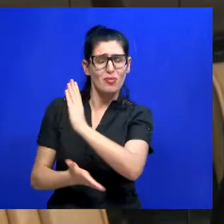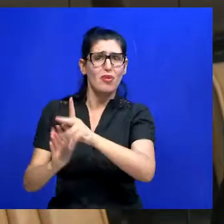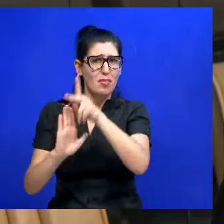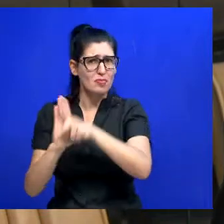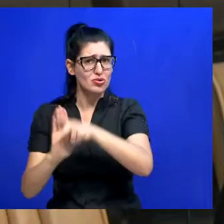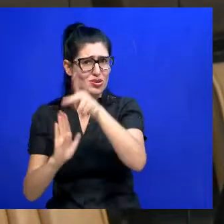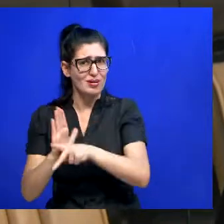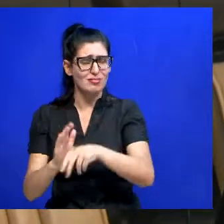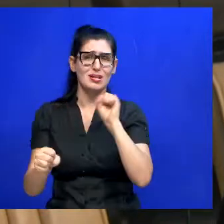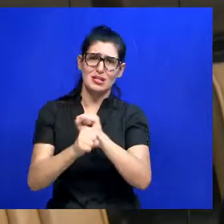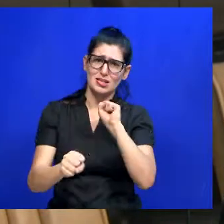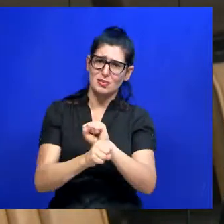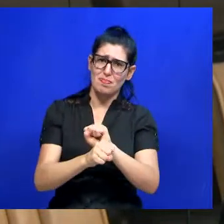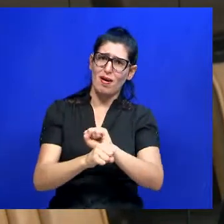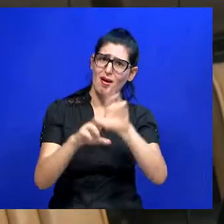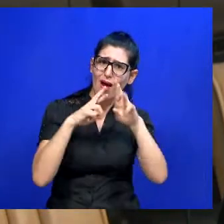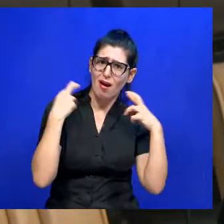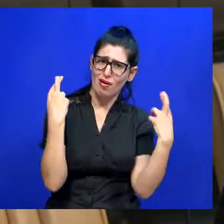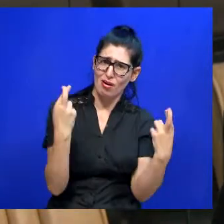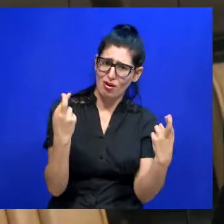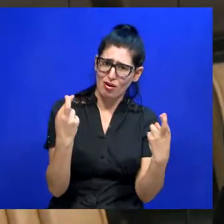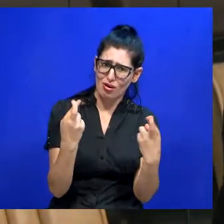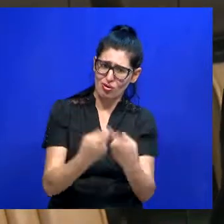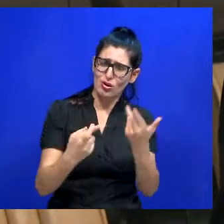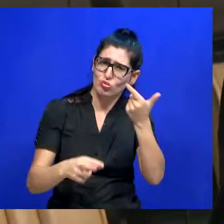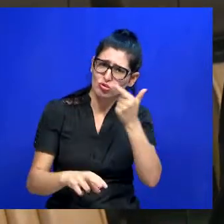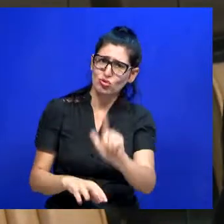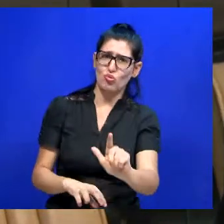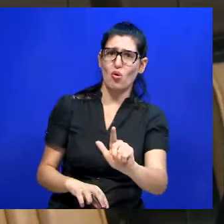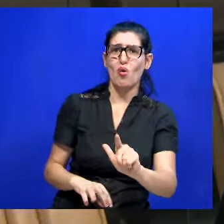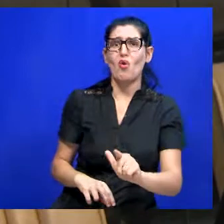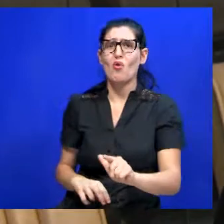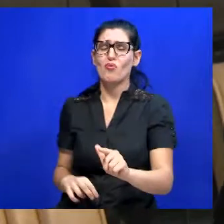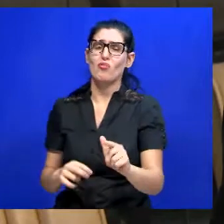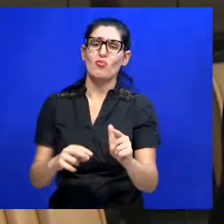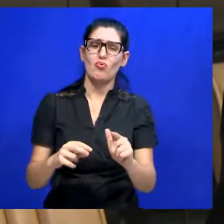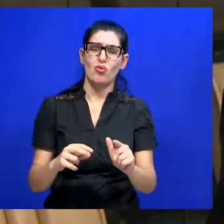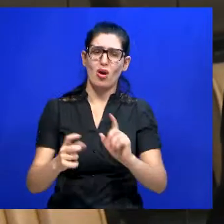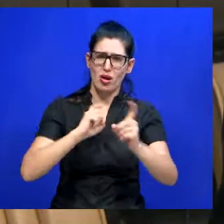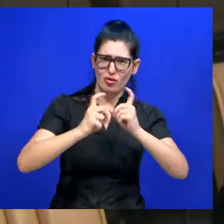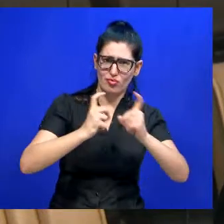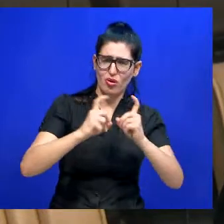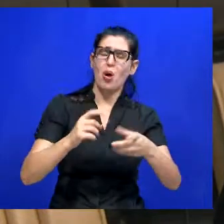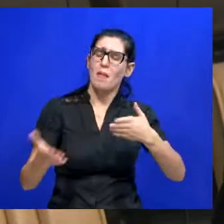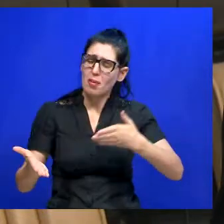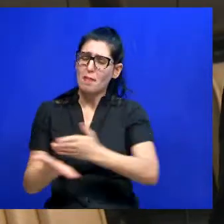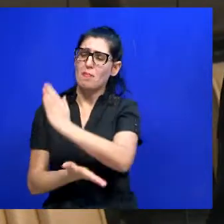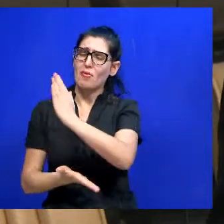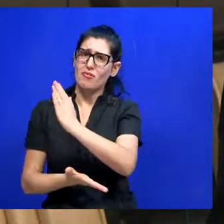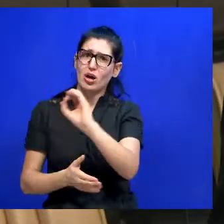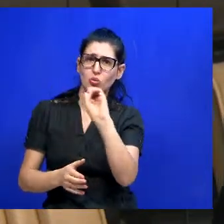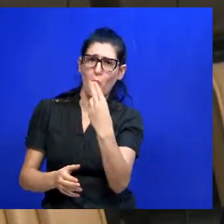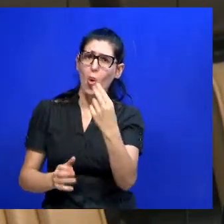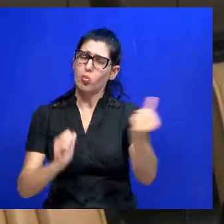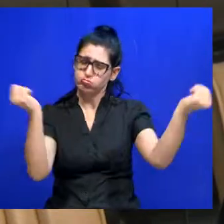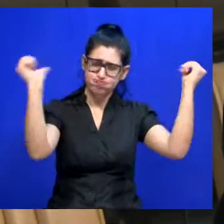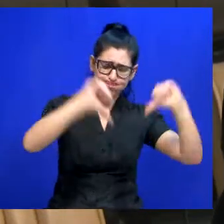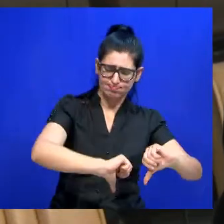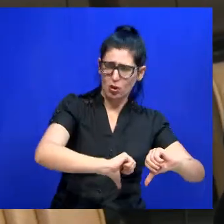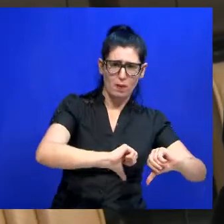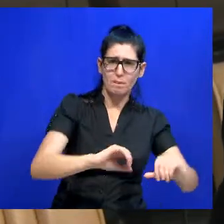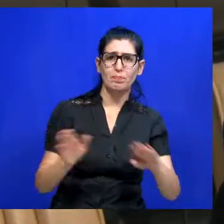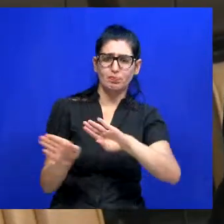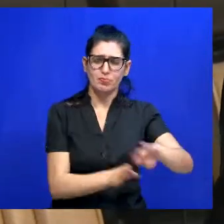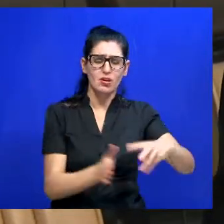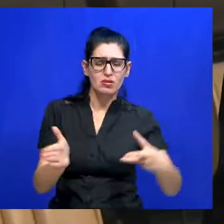próximas sessões para verificar se este projeto de lei irá vir para esta Casa Legislativa e se será aprovado ou não. O terceiro